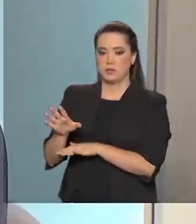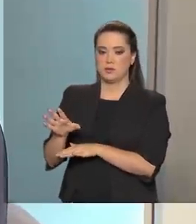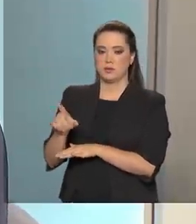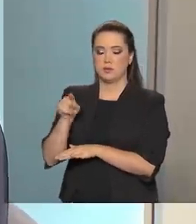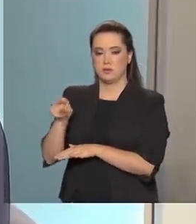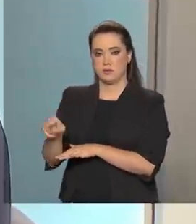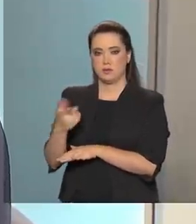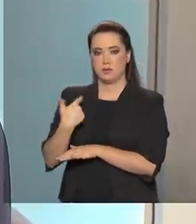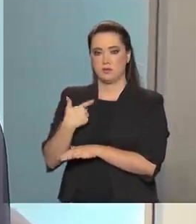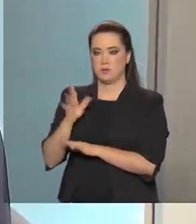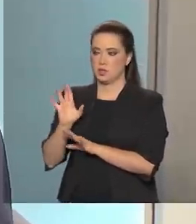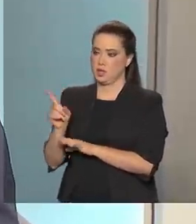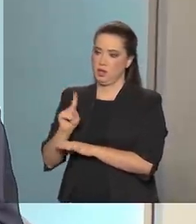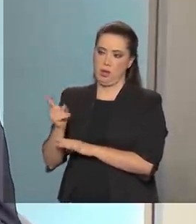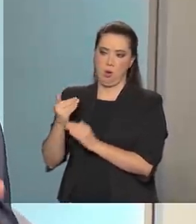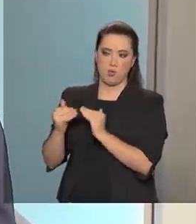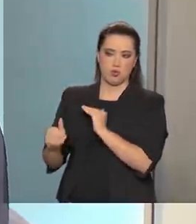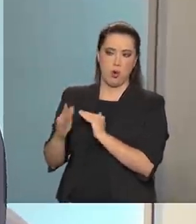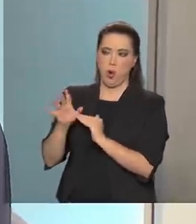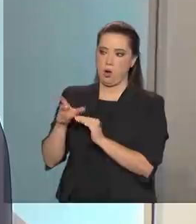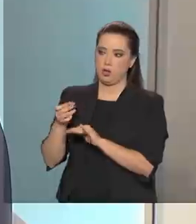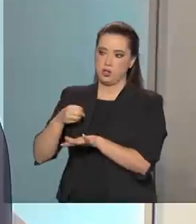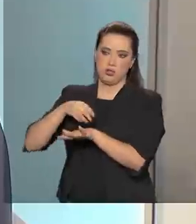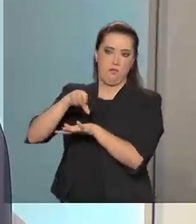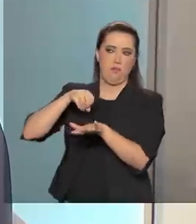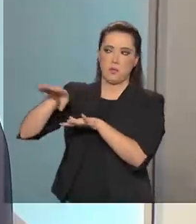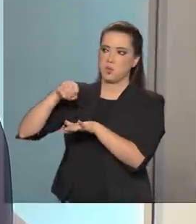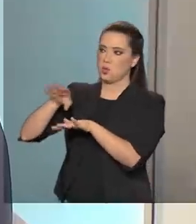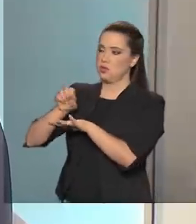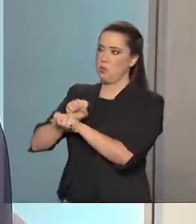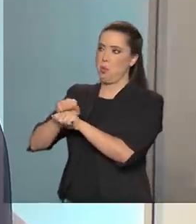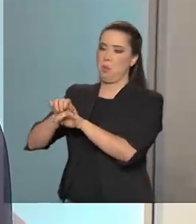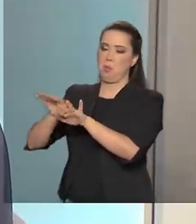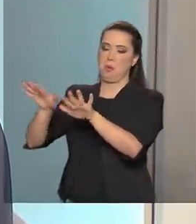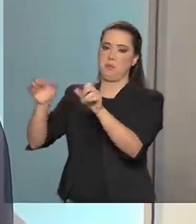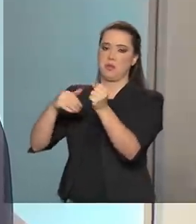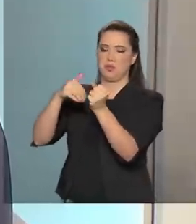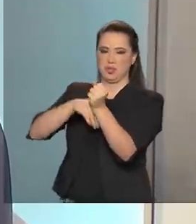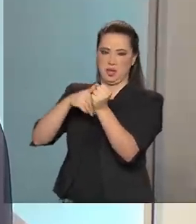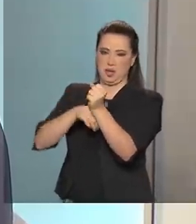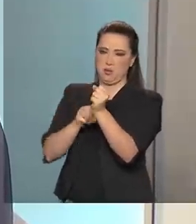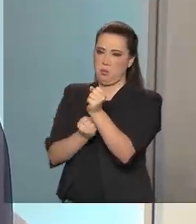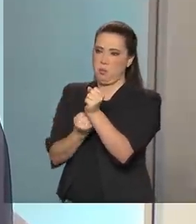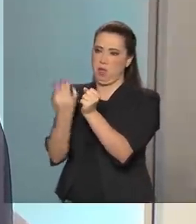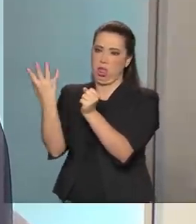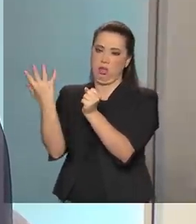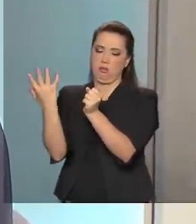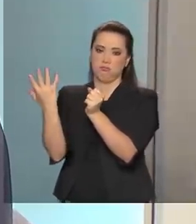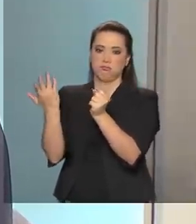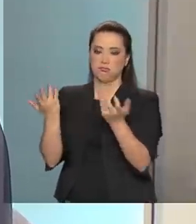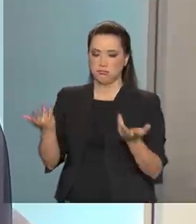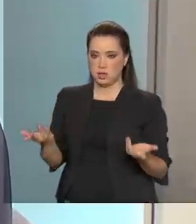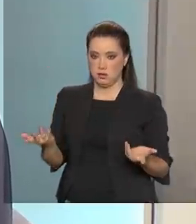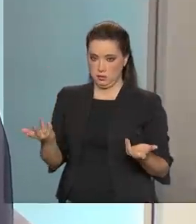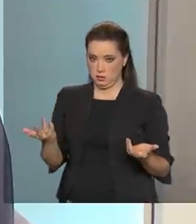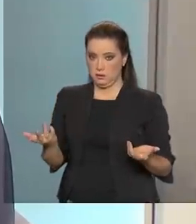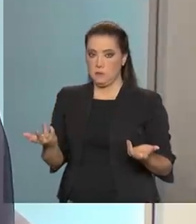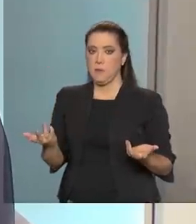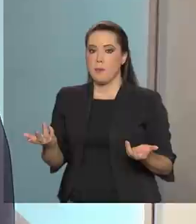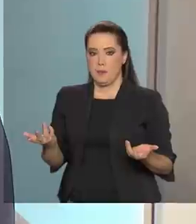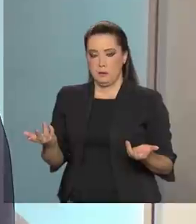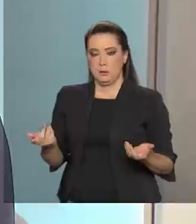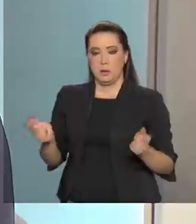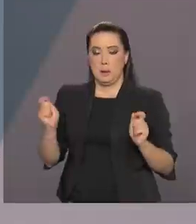a empresa a compartilhar de uma forma mais geral. Mas isso